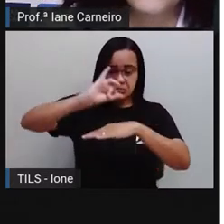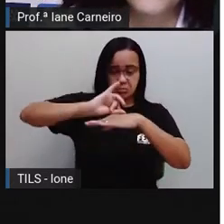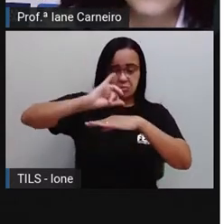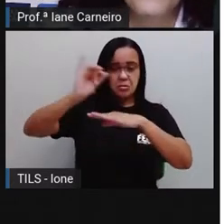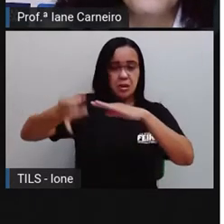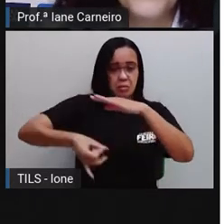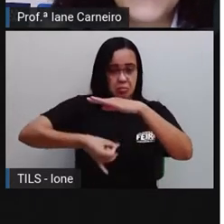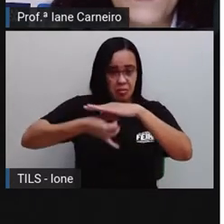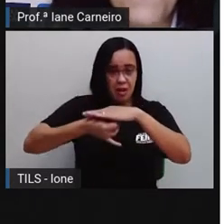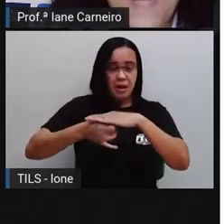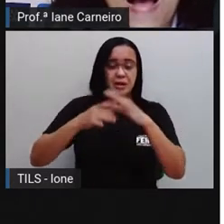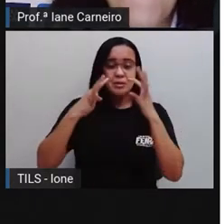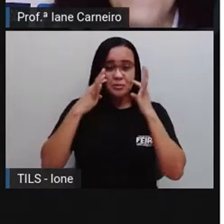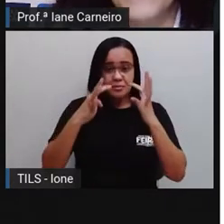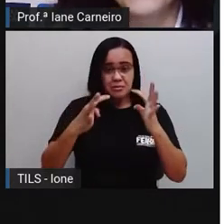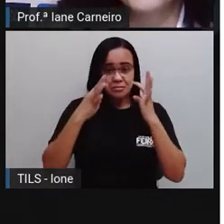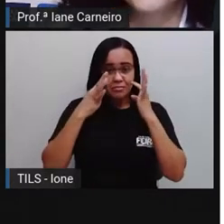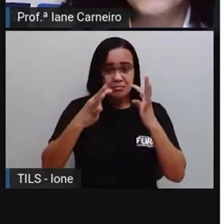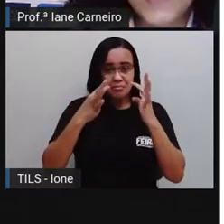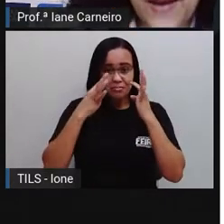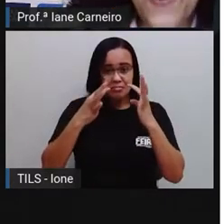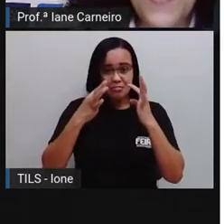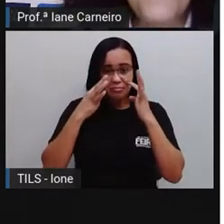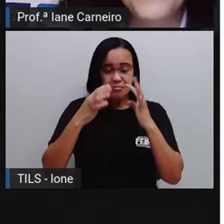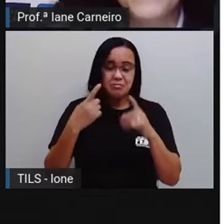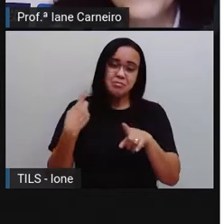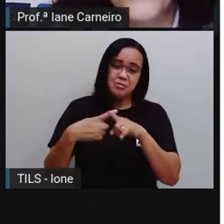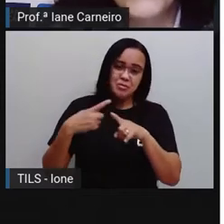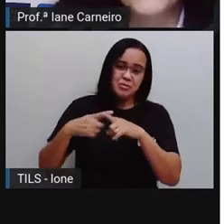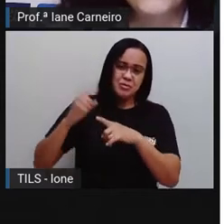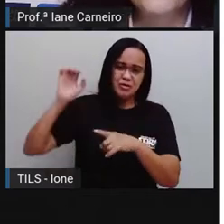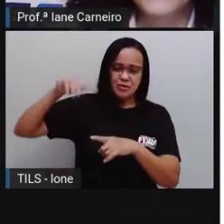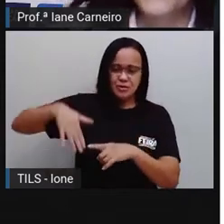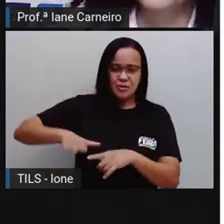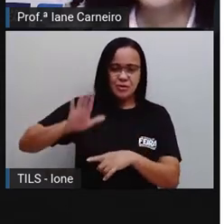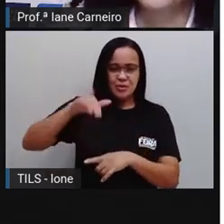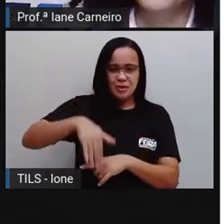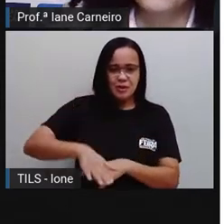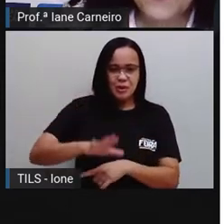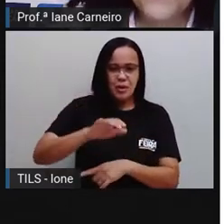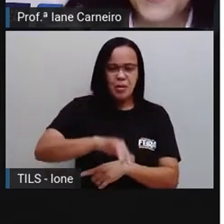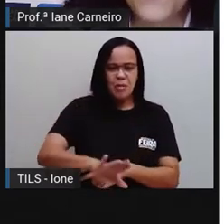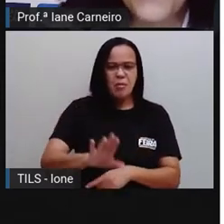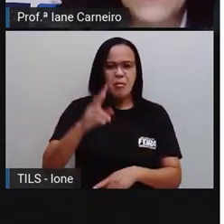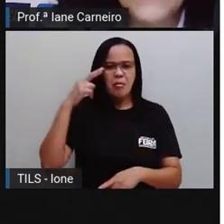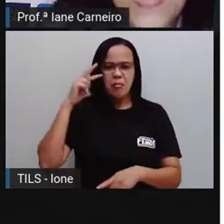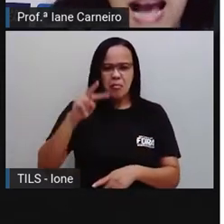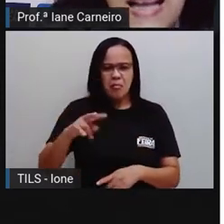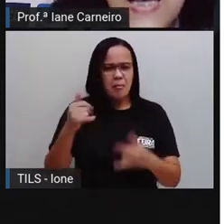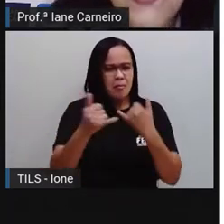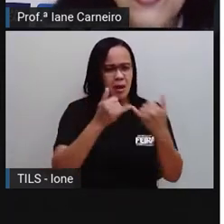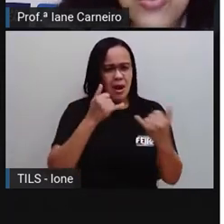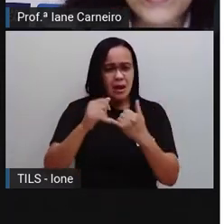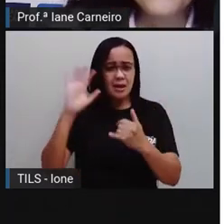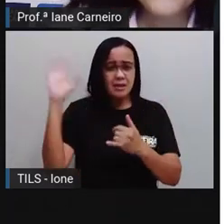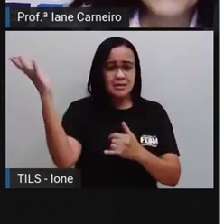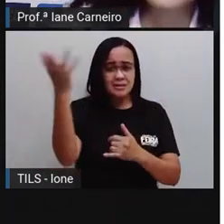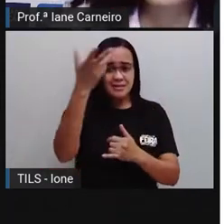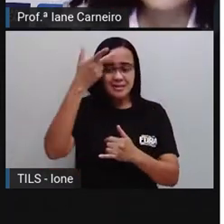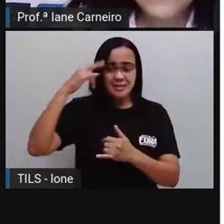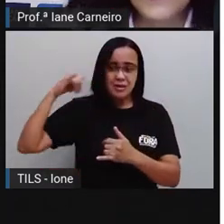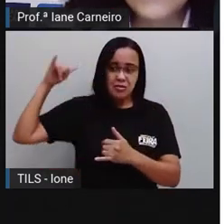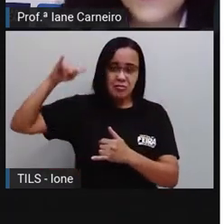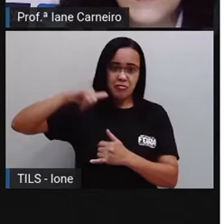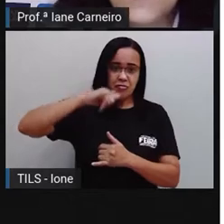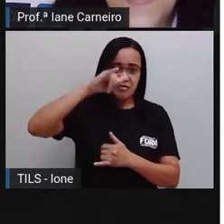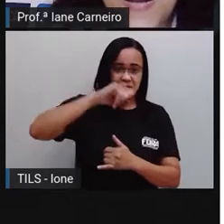atenção, porque o mar parece o céu, para quem olha no avião. E há quem jure ver